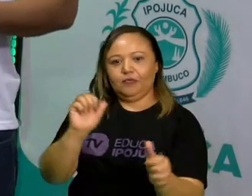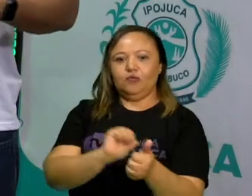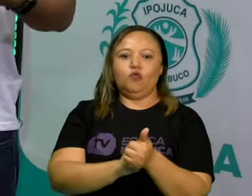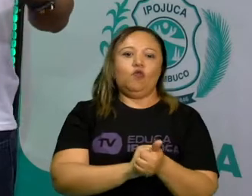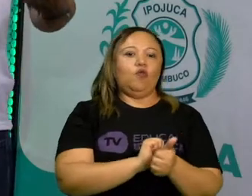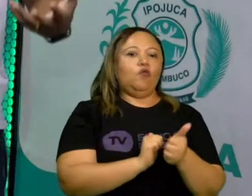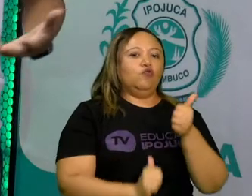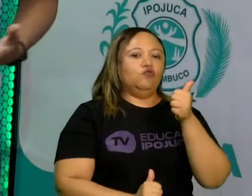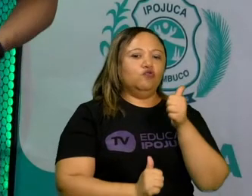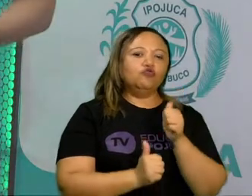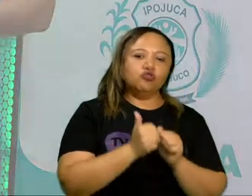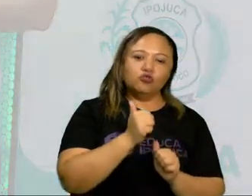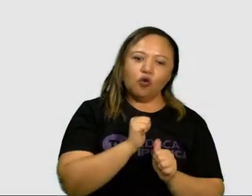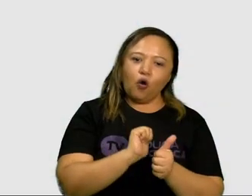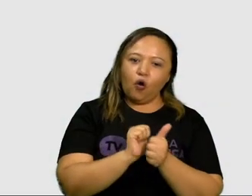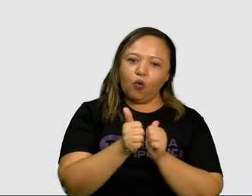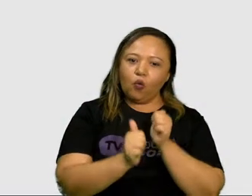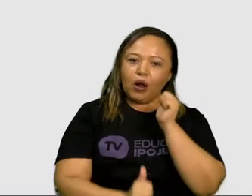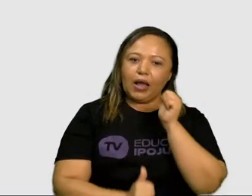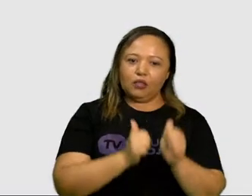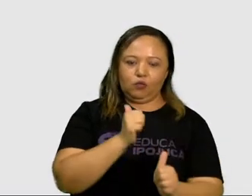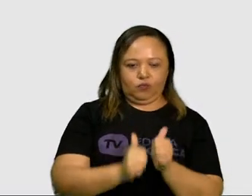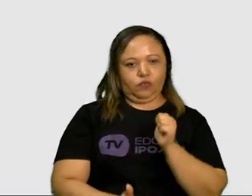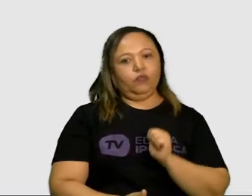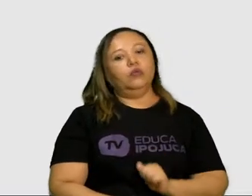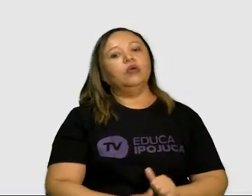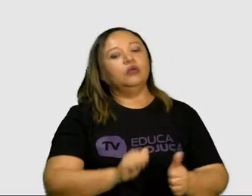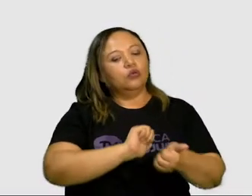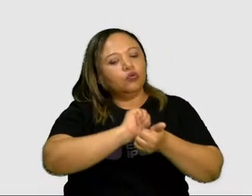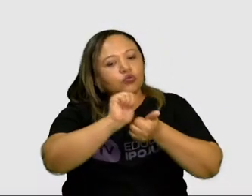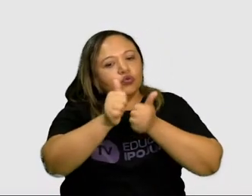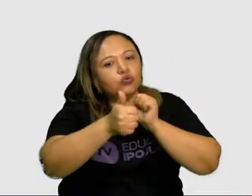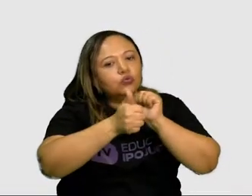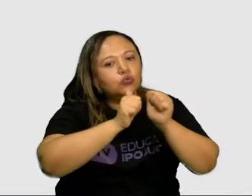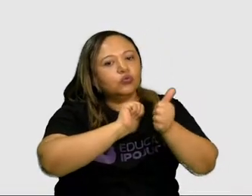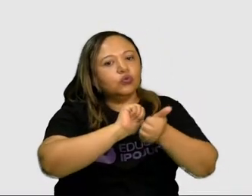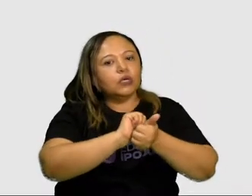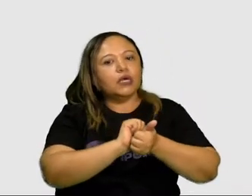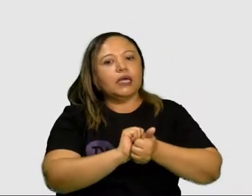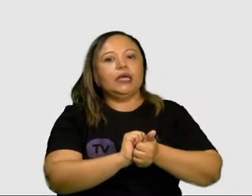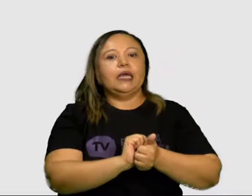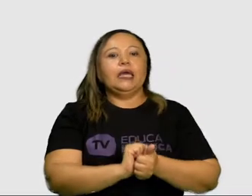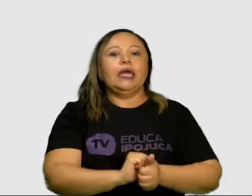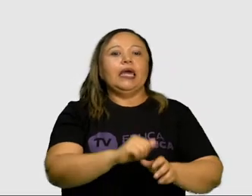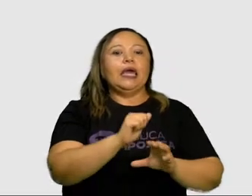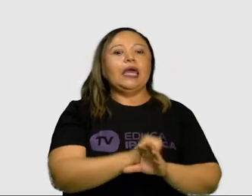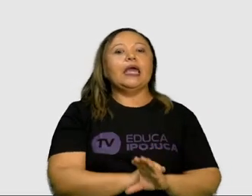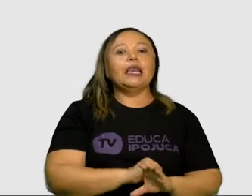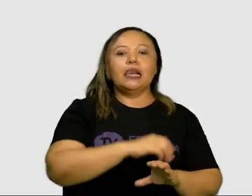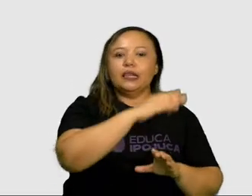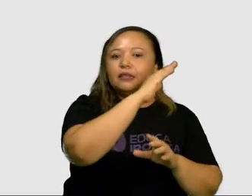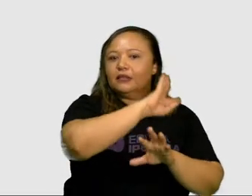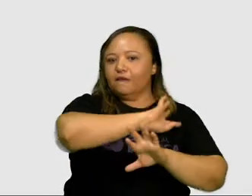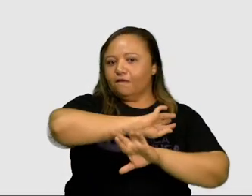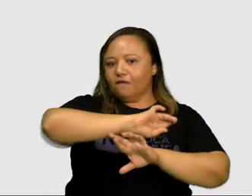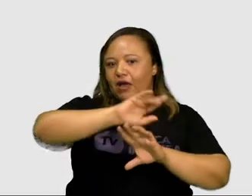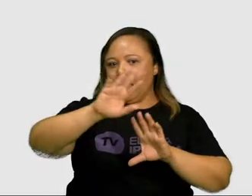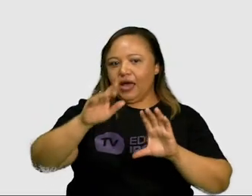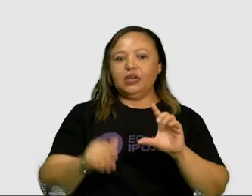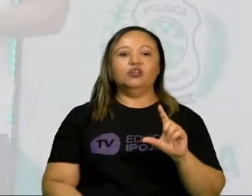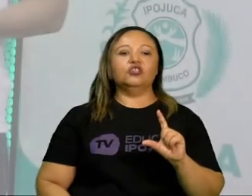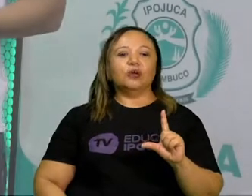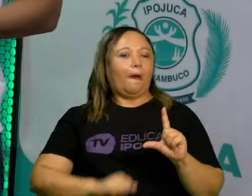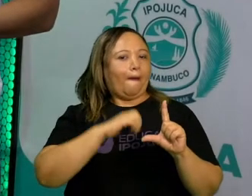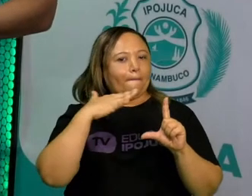E o jogo, ele vai se manifestar em diversas plataformas, né? A gente tem as plataformas eletrônicas, como o